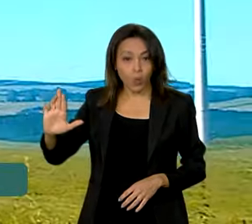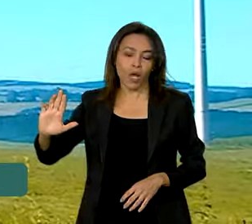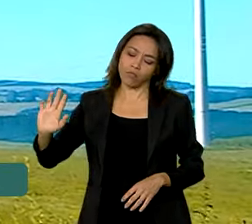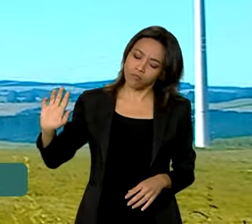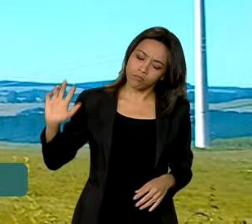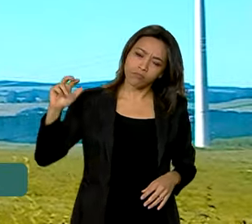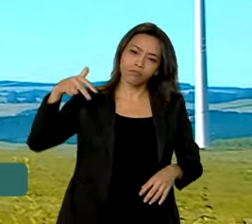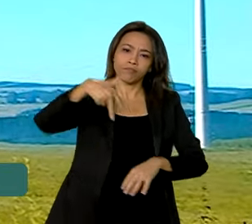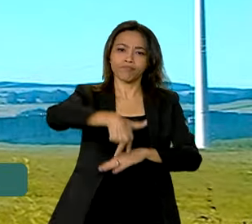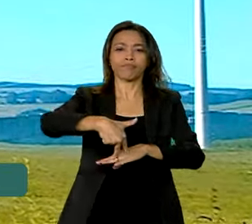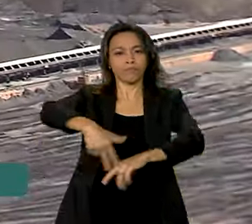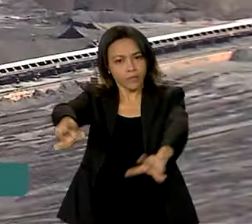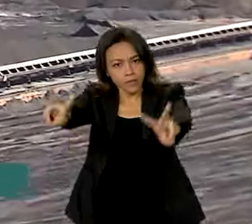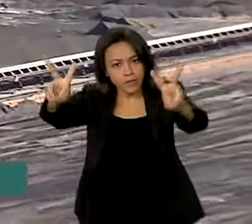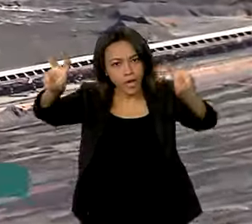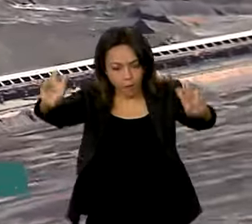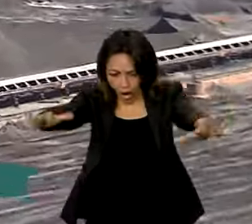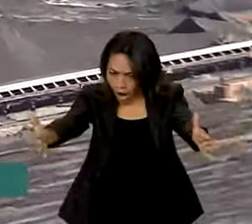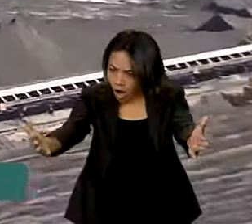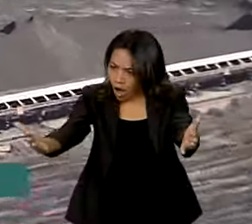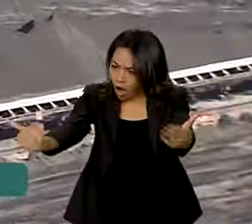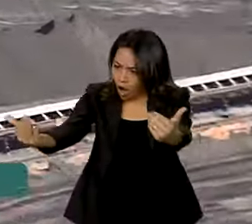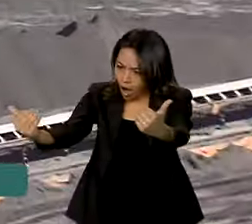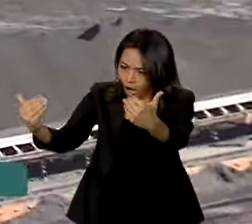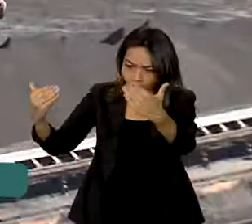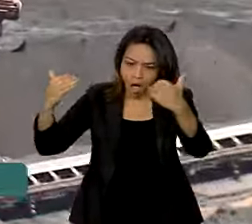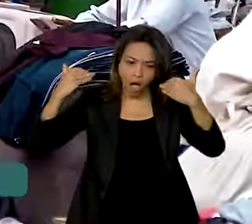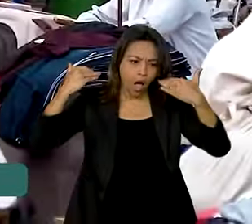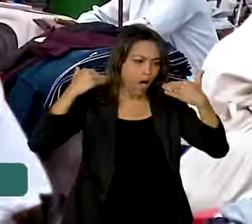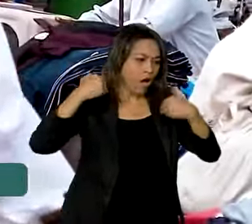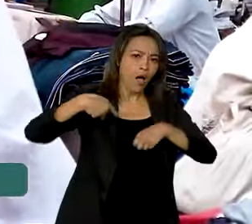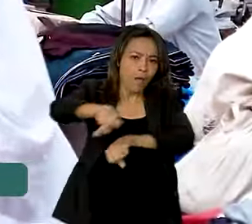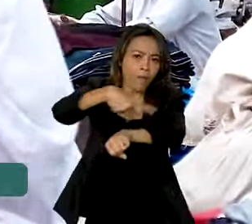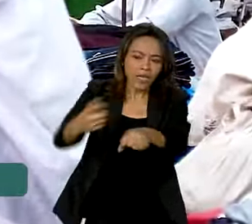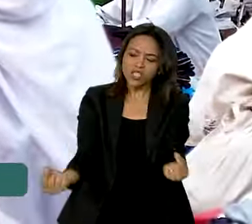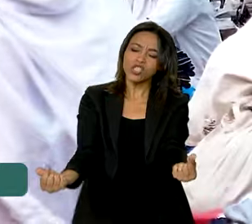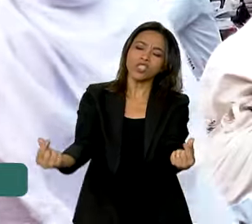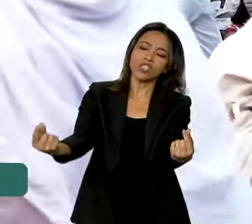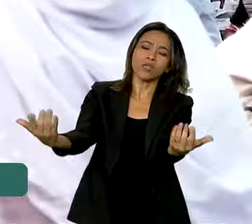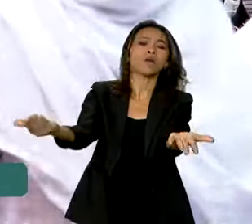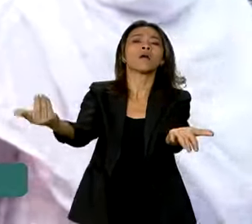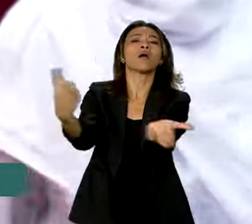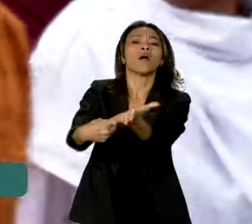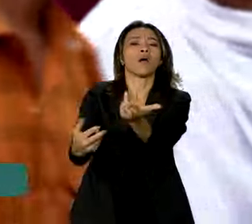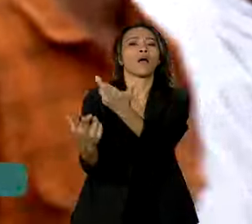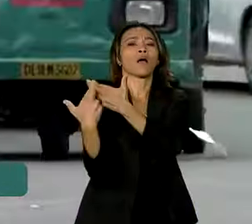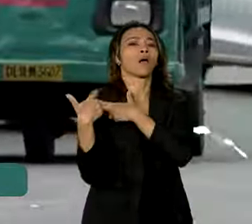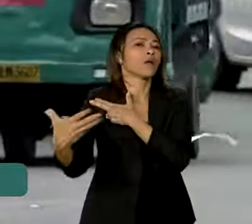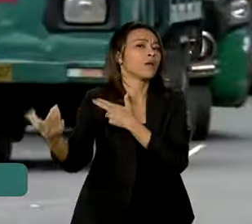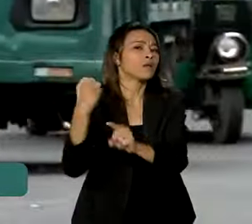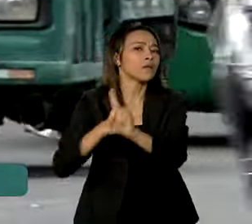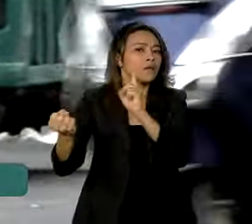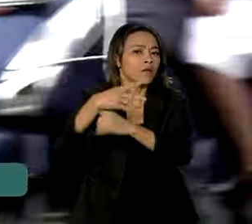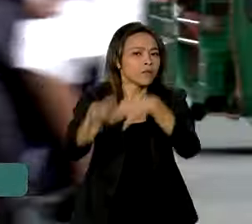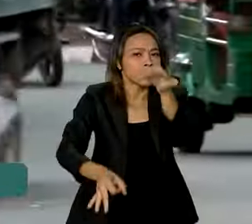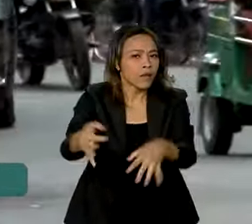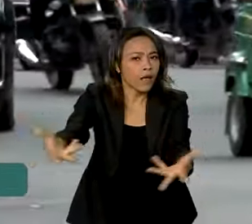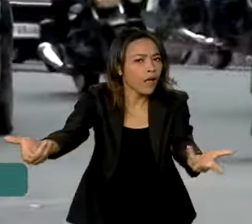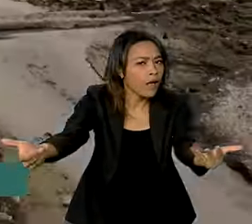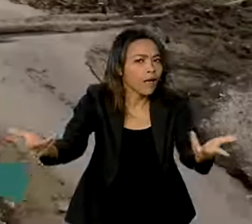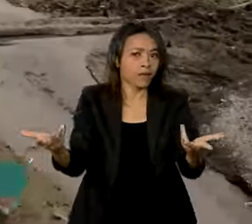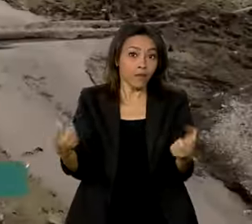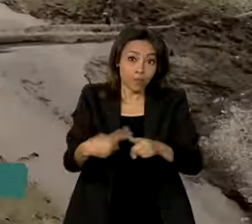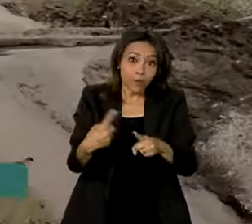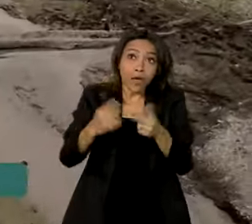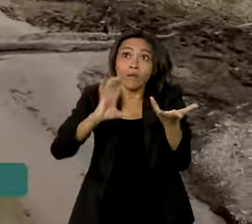outro patamar, chamando os países ricos à responsabilidade e cobrando compromisso com a justiça social, já que os eventos